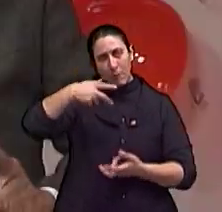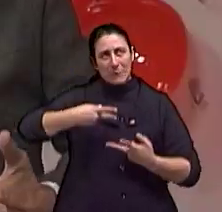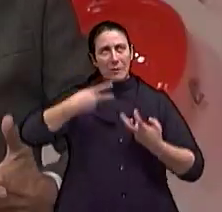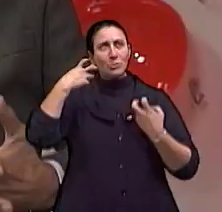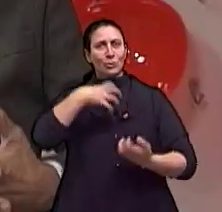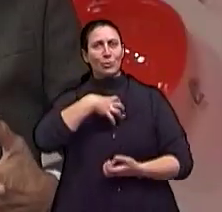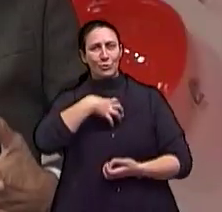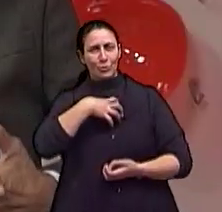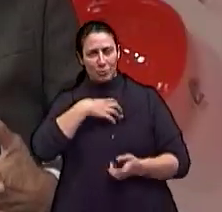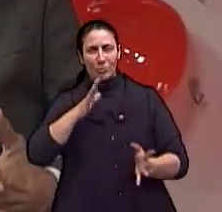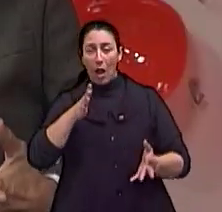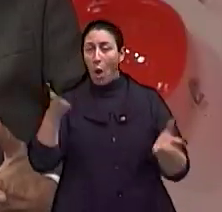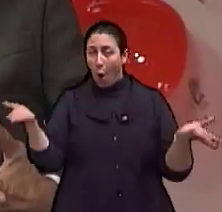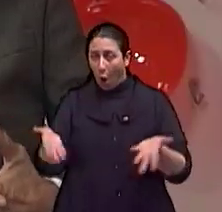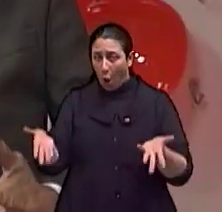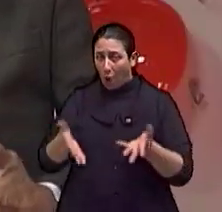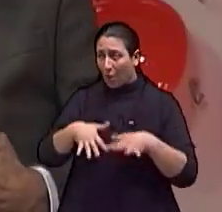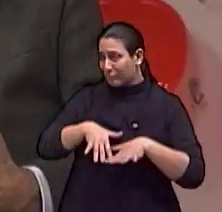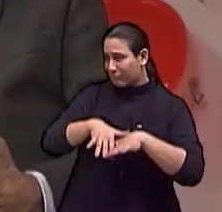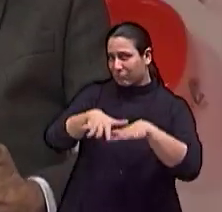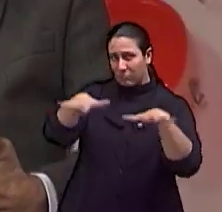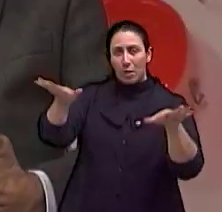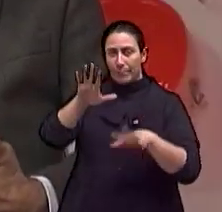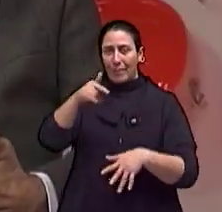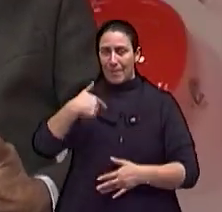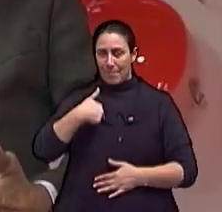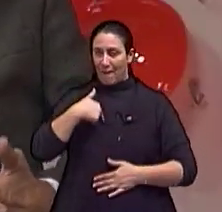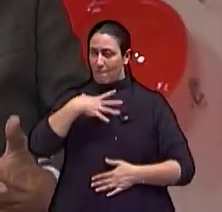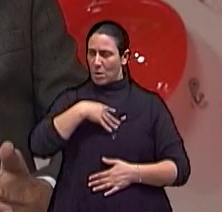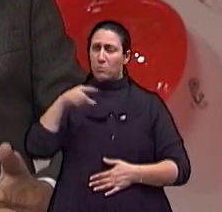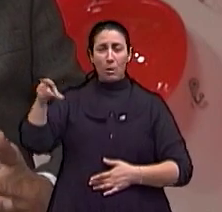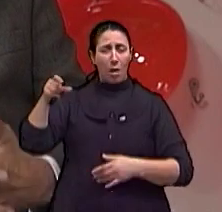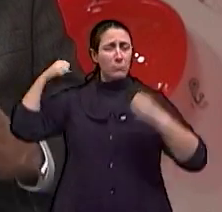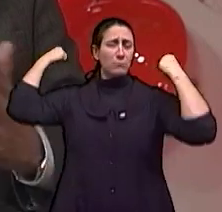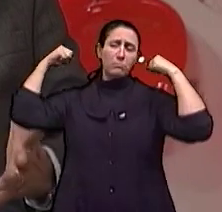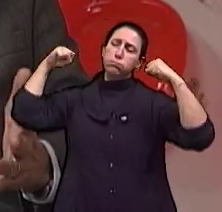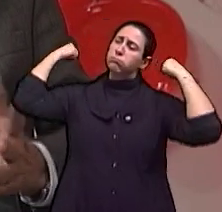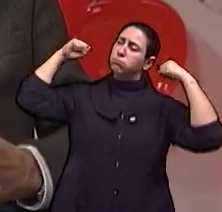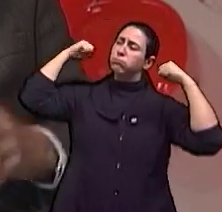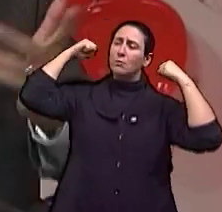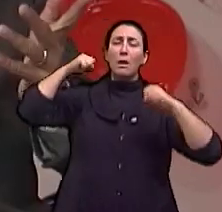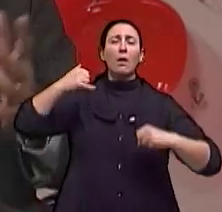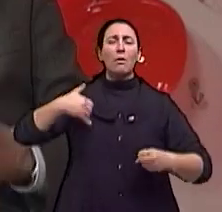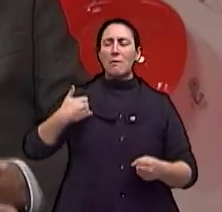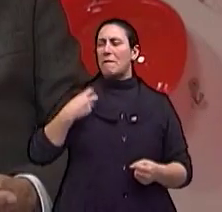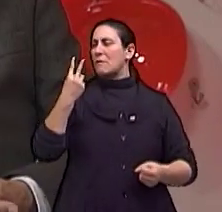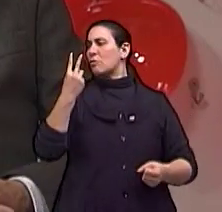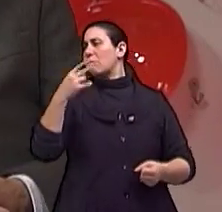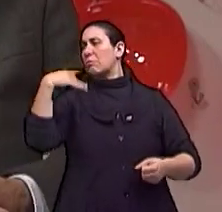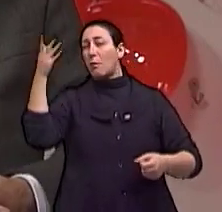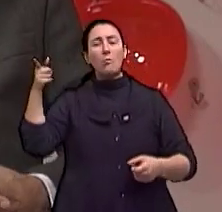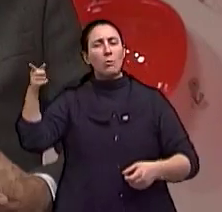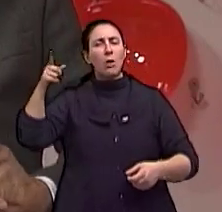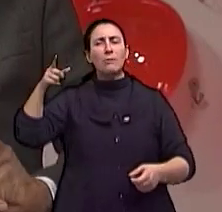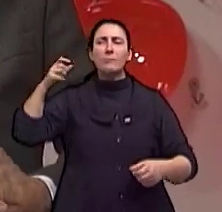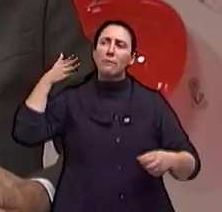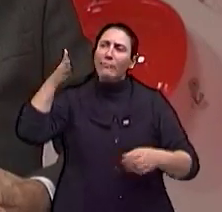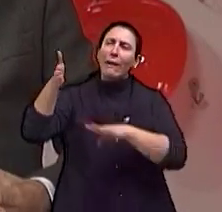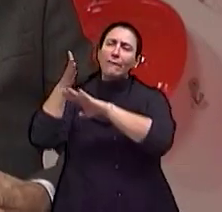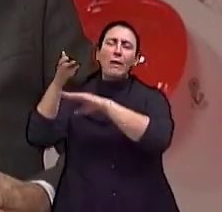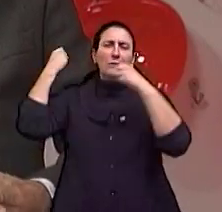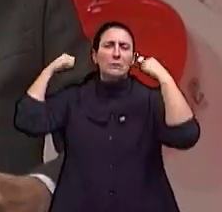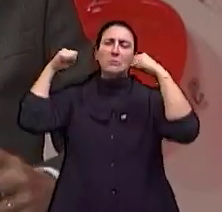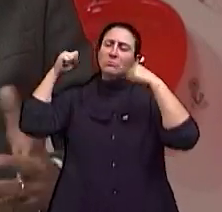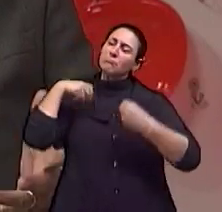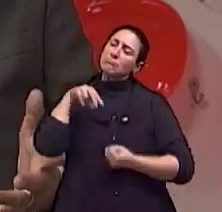né? A geração atual, não. A minha filha está lá na academia com 20 e poucos anos, todos os dias, todos os dias não, mas várias vezes por semana vai fazer